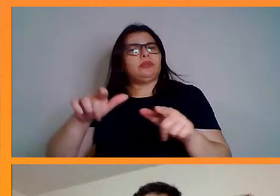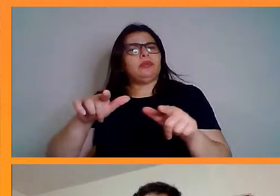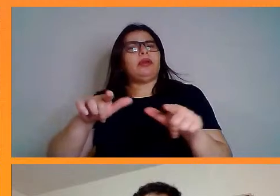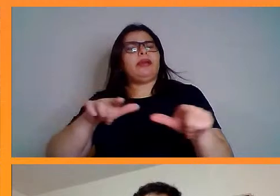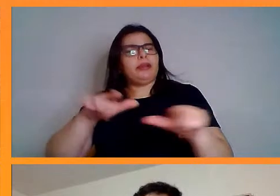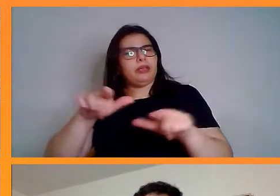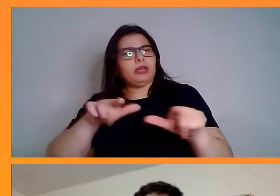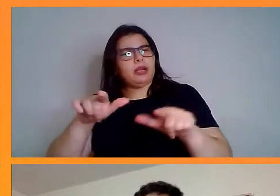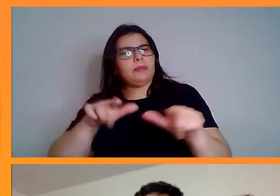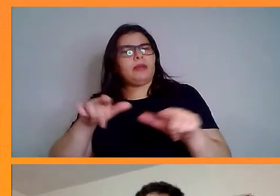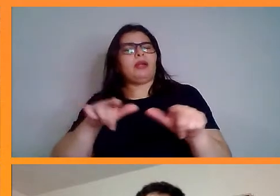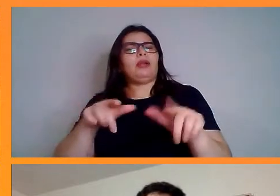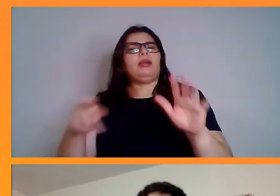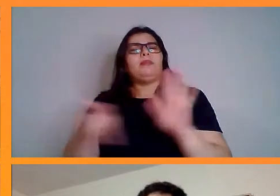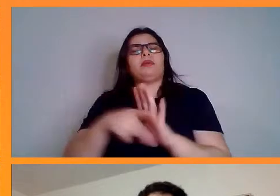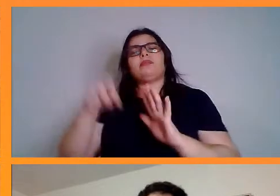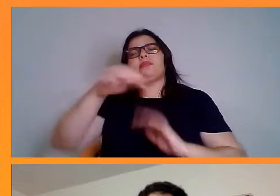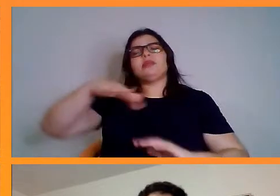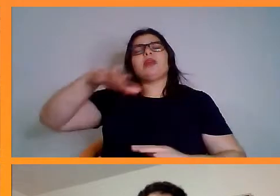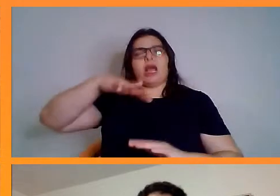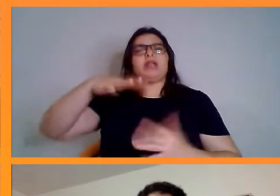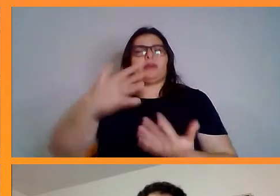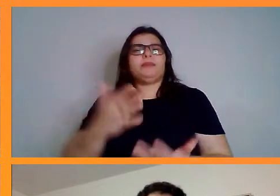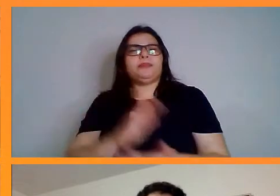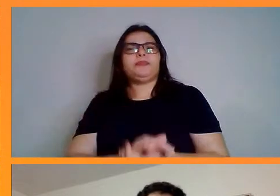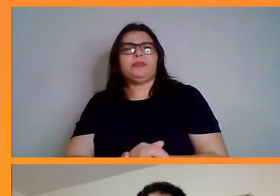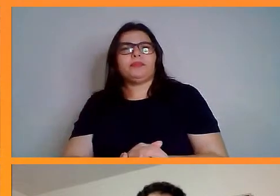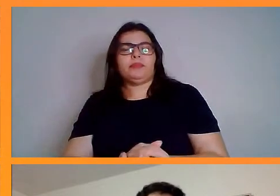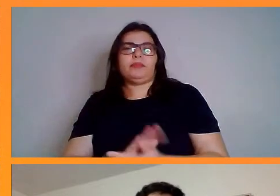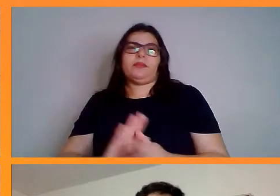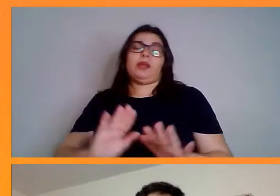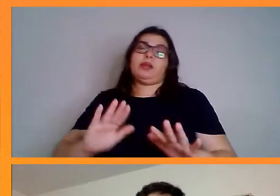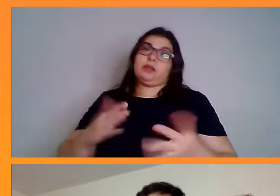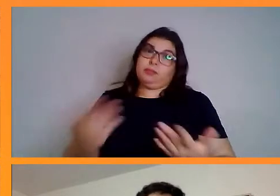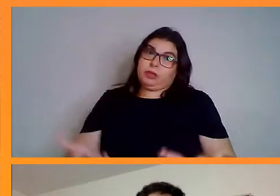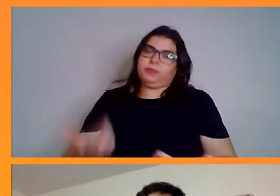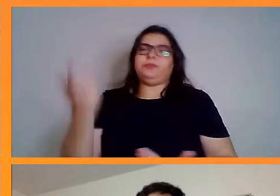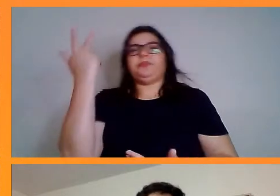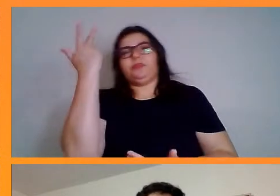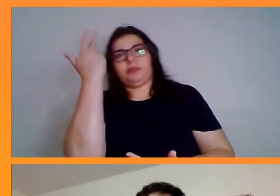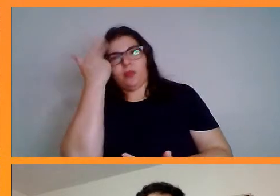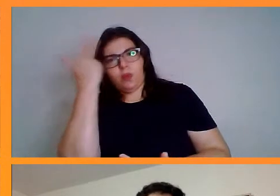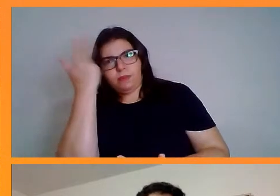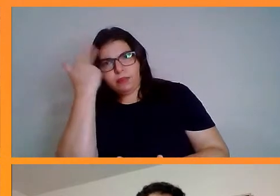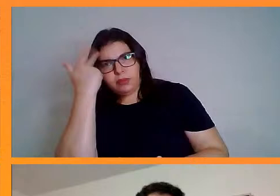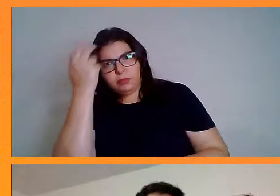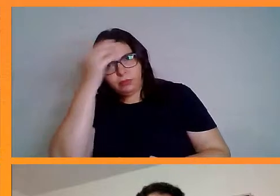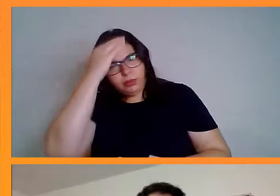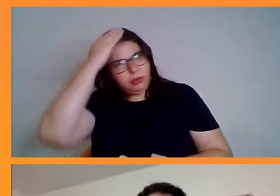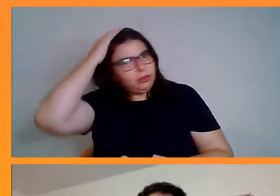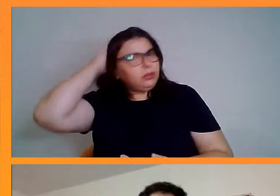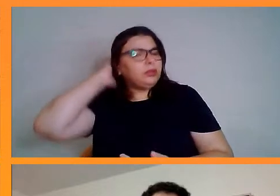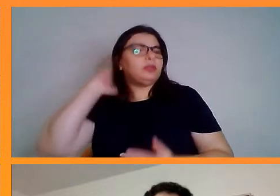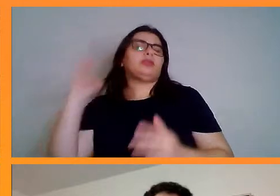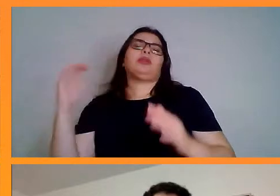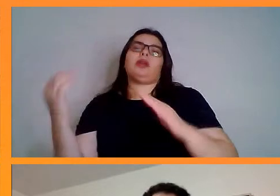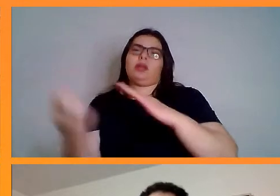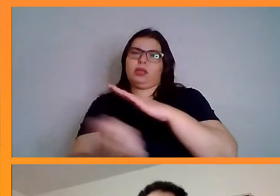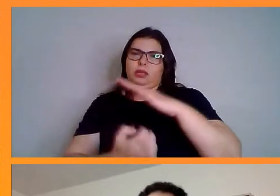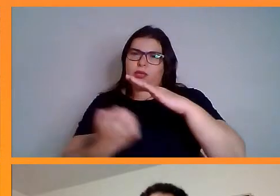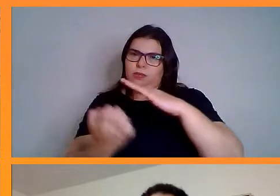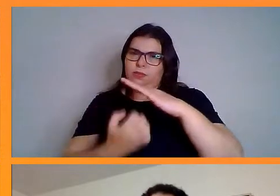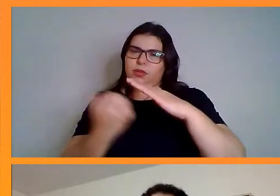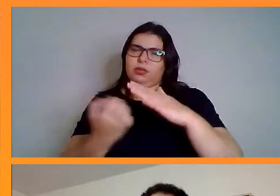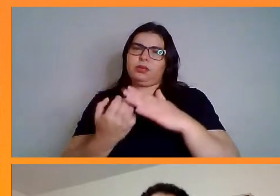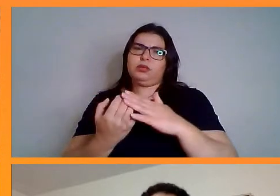Bem, Beatriz, é o seguinte. Normalmente, as empresas que estimulam a biotecnologia da reprodução,